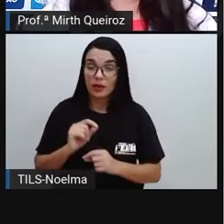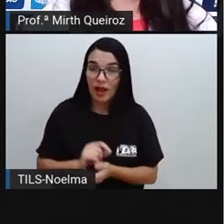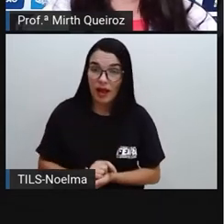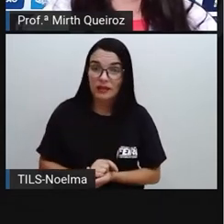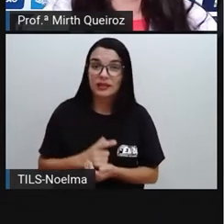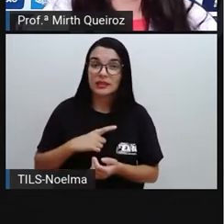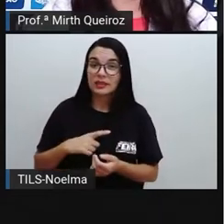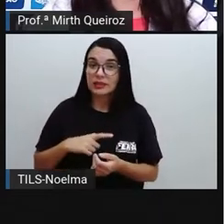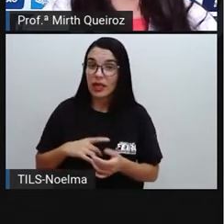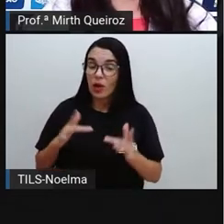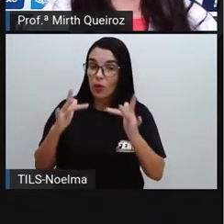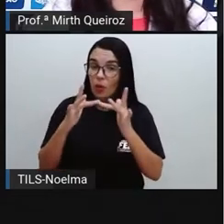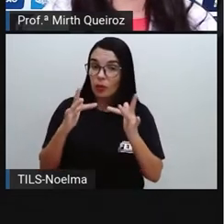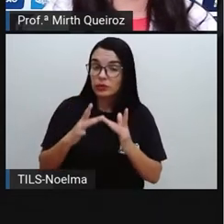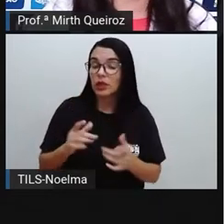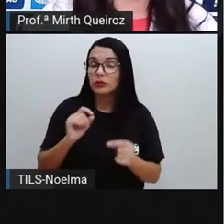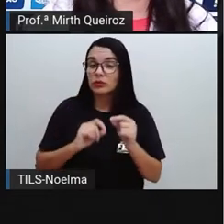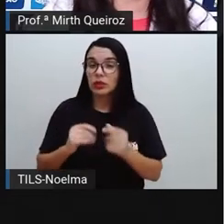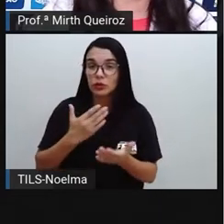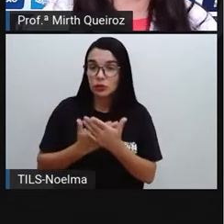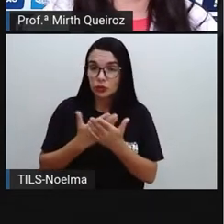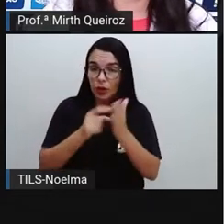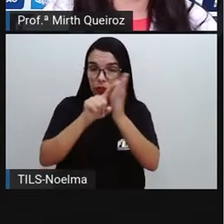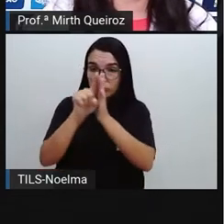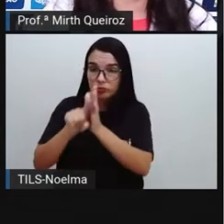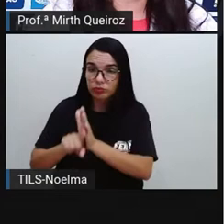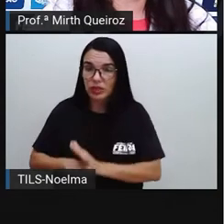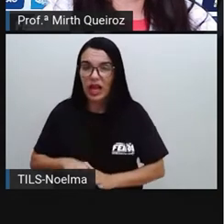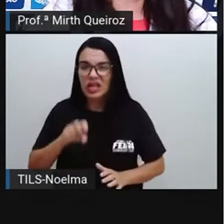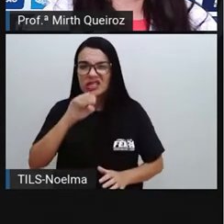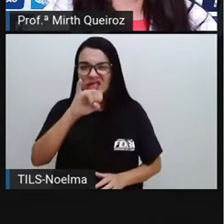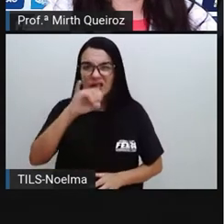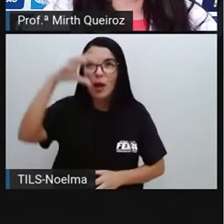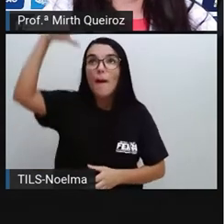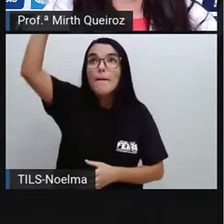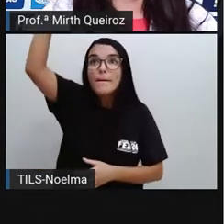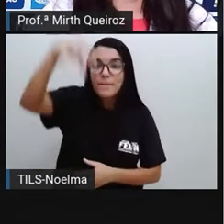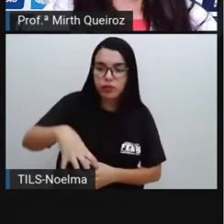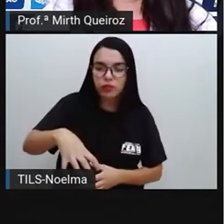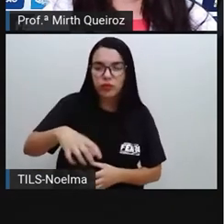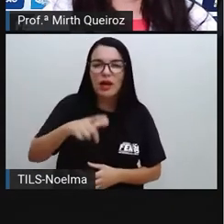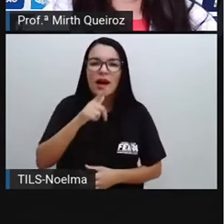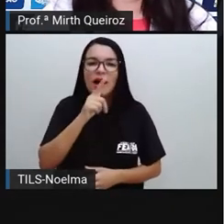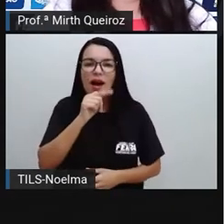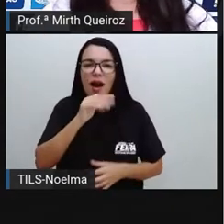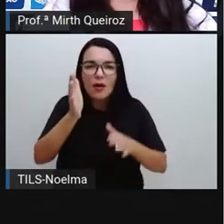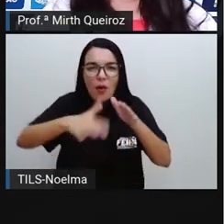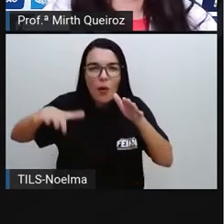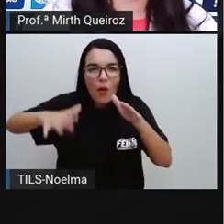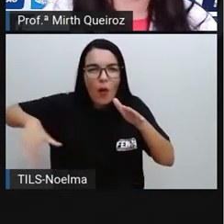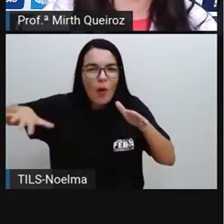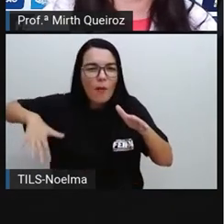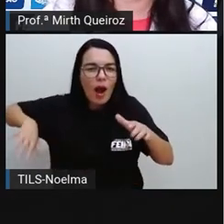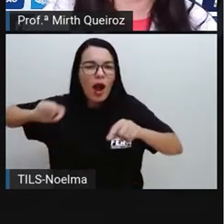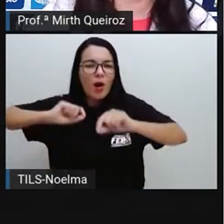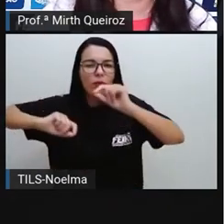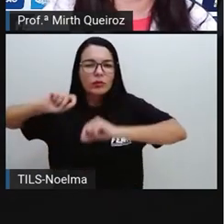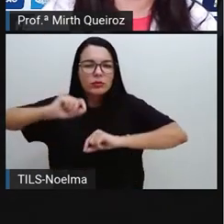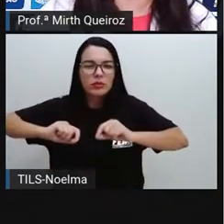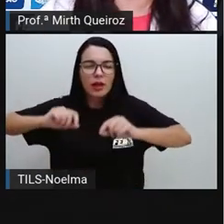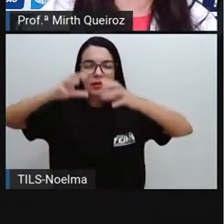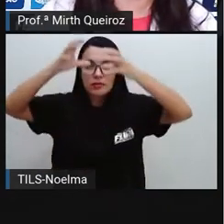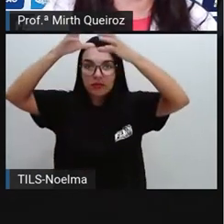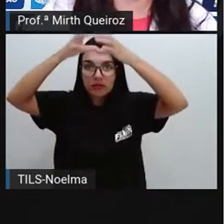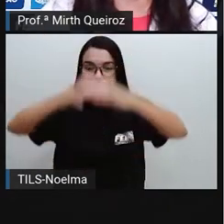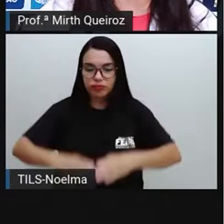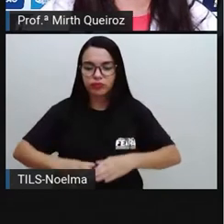estudiosos, se o asteroide estivesse impactado em águas mais profundas, a nuvem de rocha pulverizada que foi